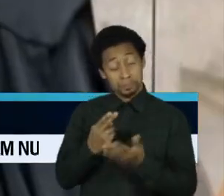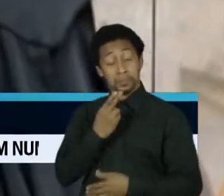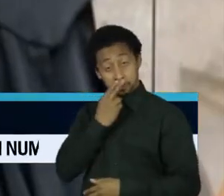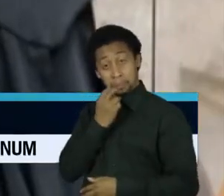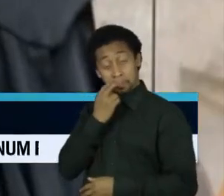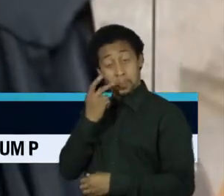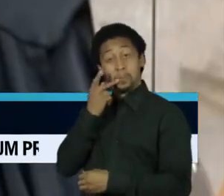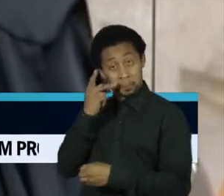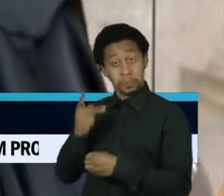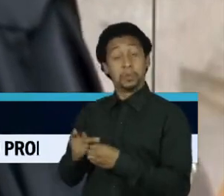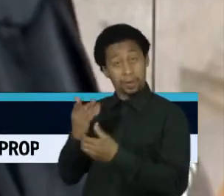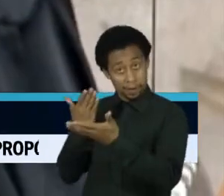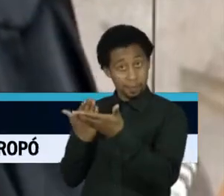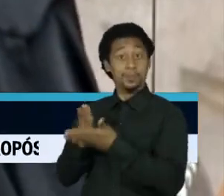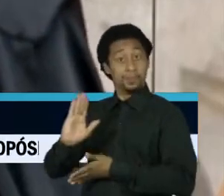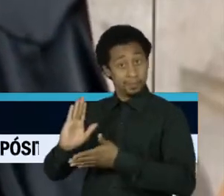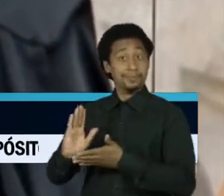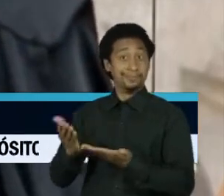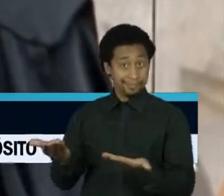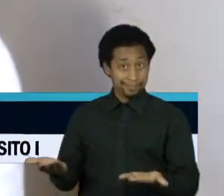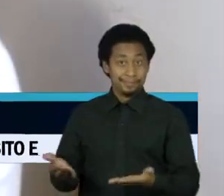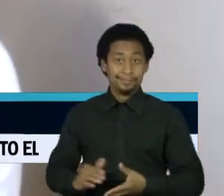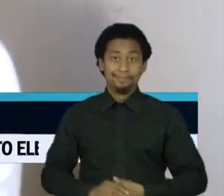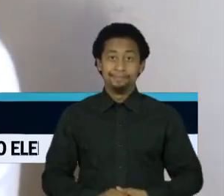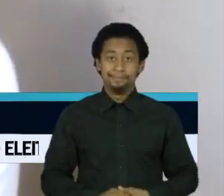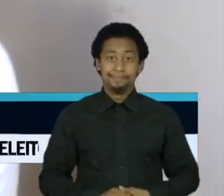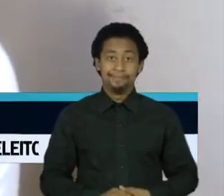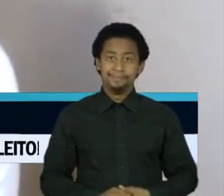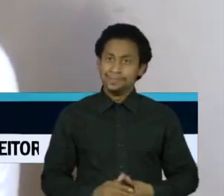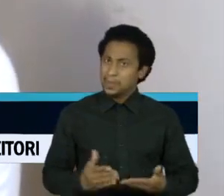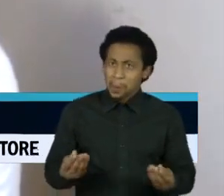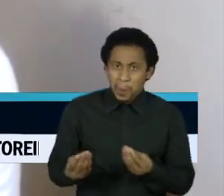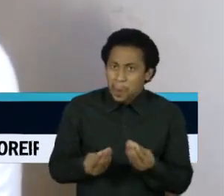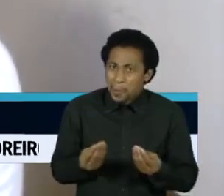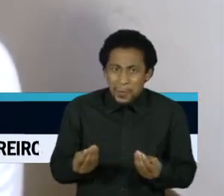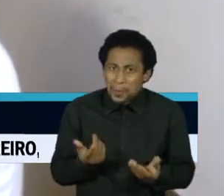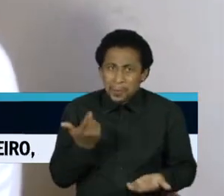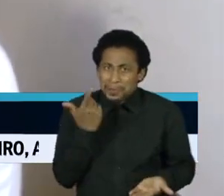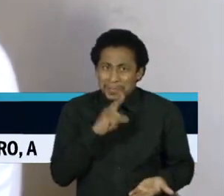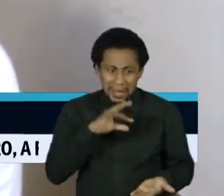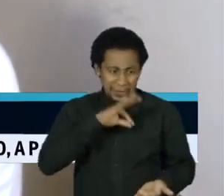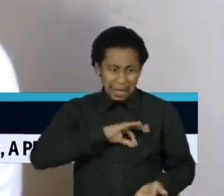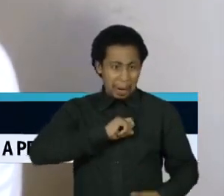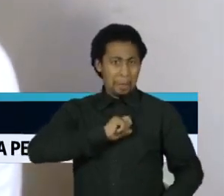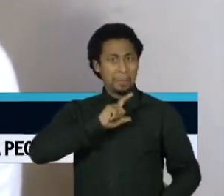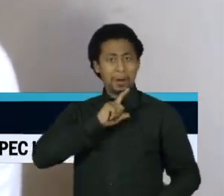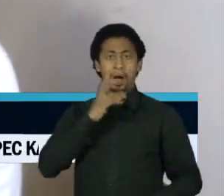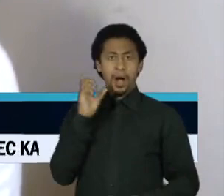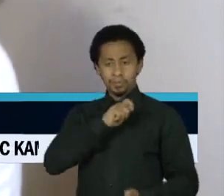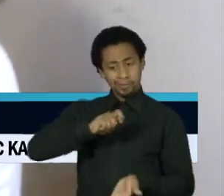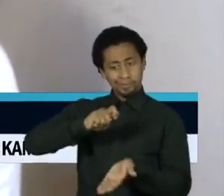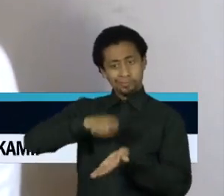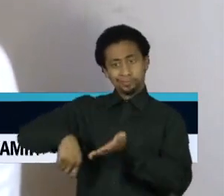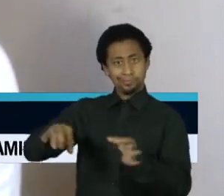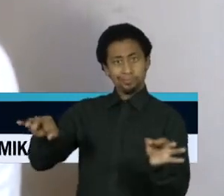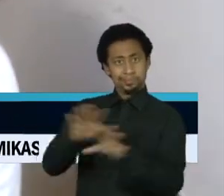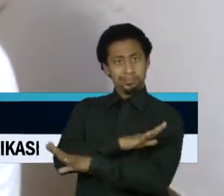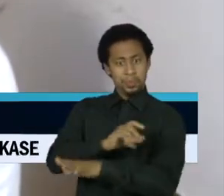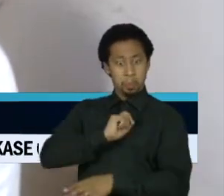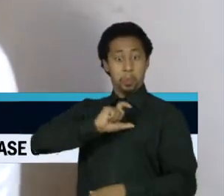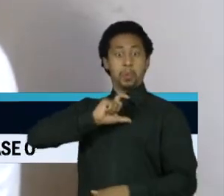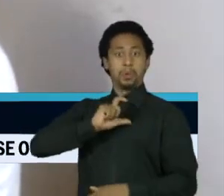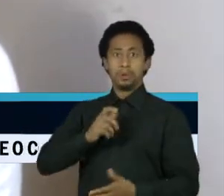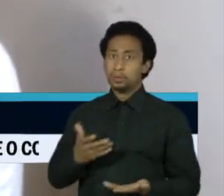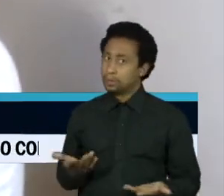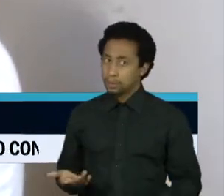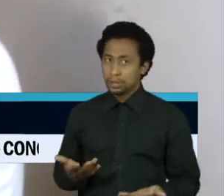Procurador-Geral da República, Augusto Aras. Quem consegue um aumento desse numa canetada, assim, sem uma grande discussão,